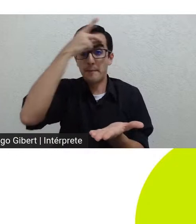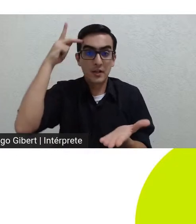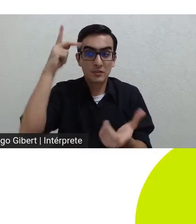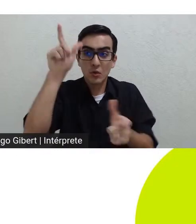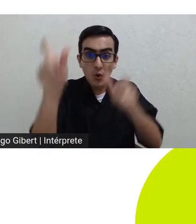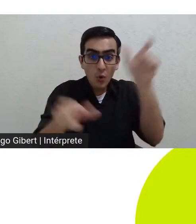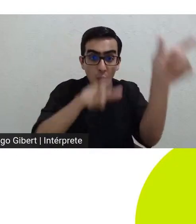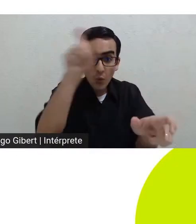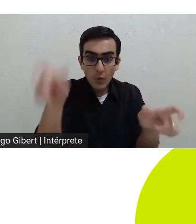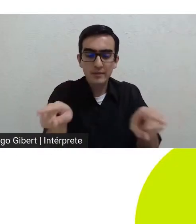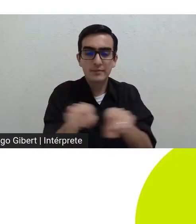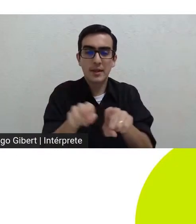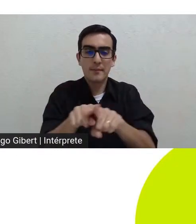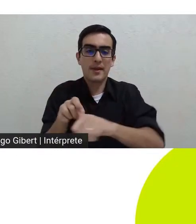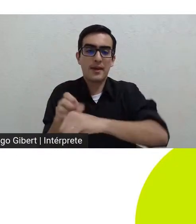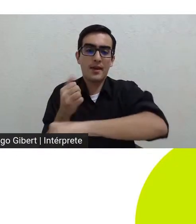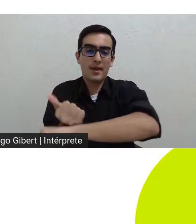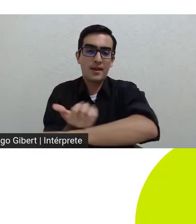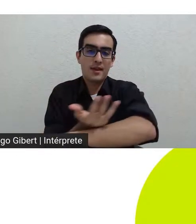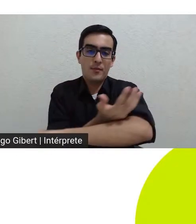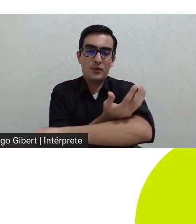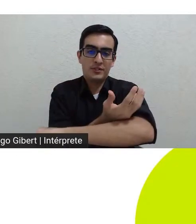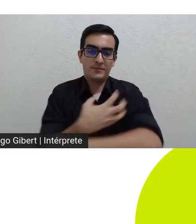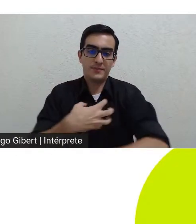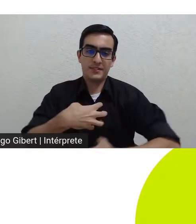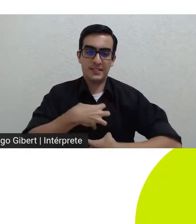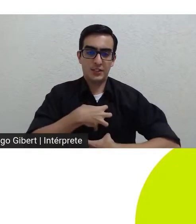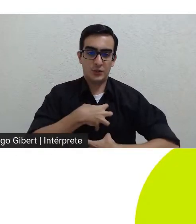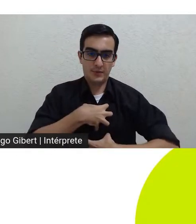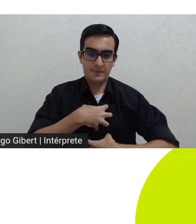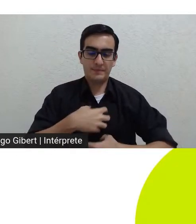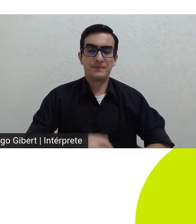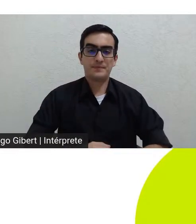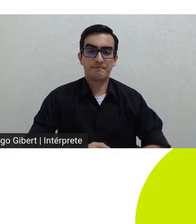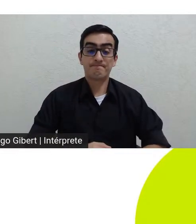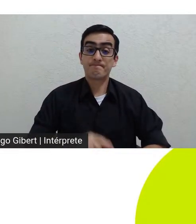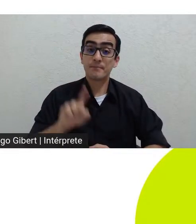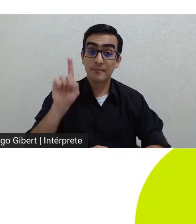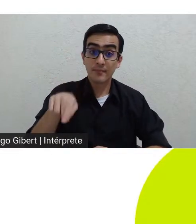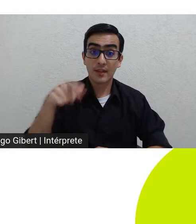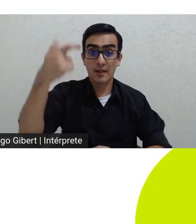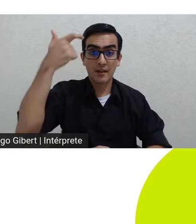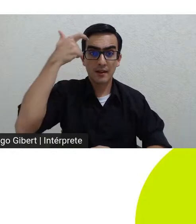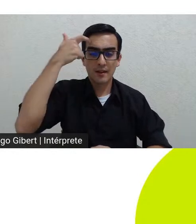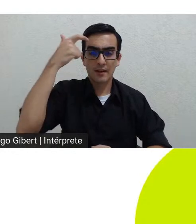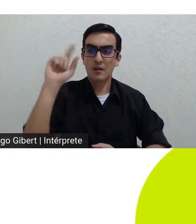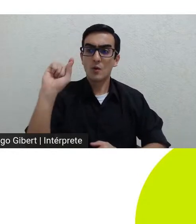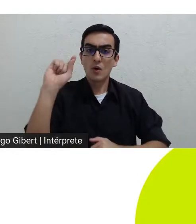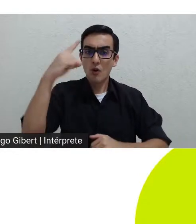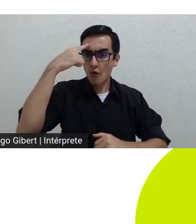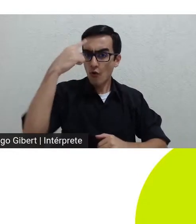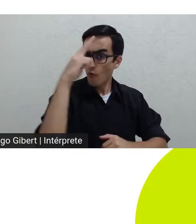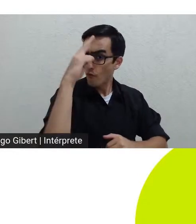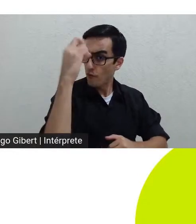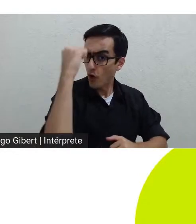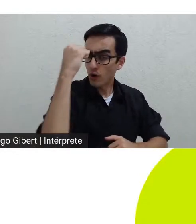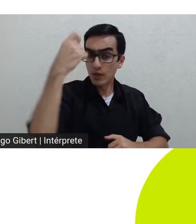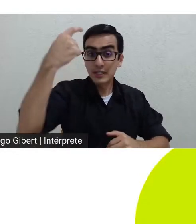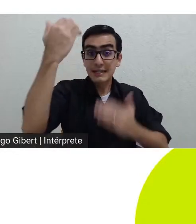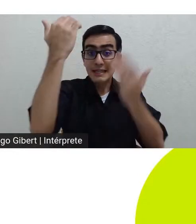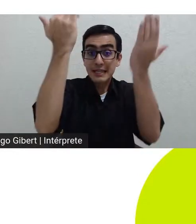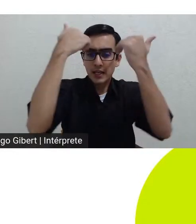e das emoções uma força mental que continuamente opera em pró da